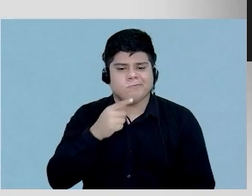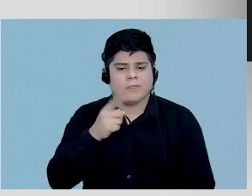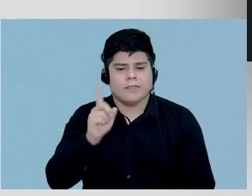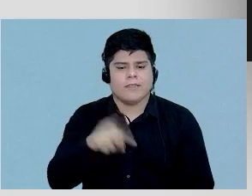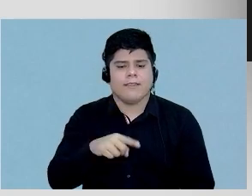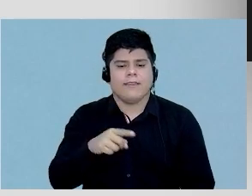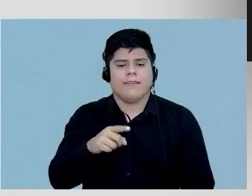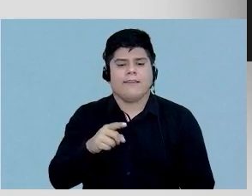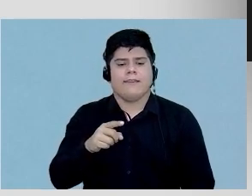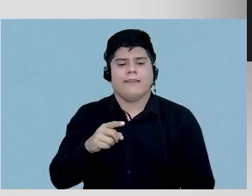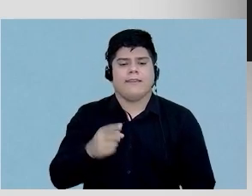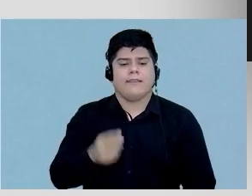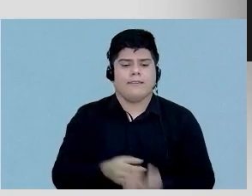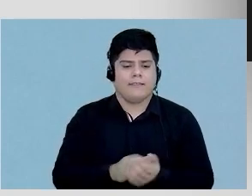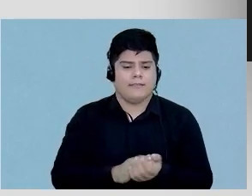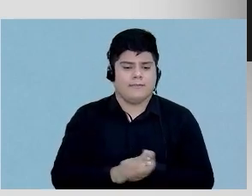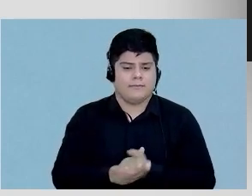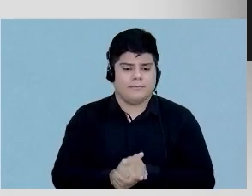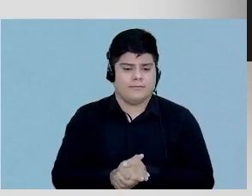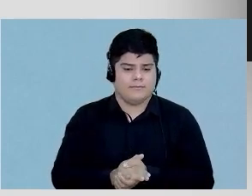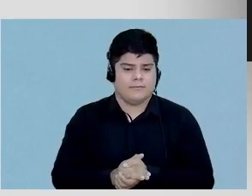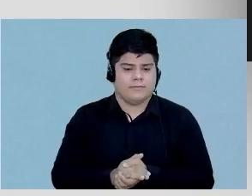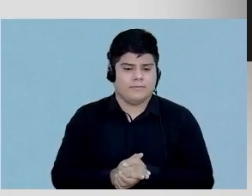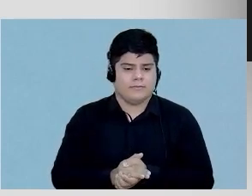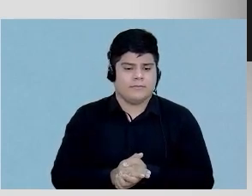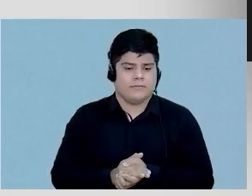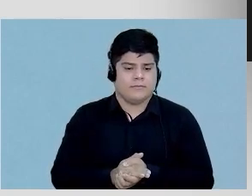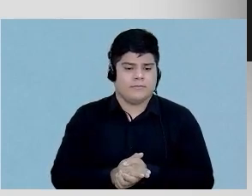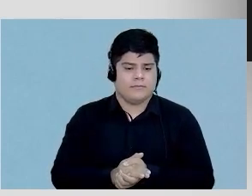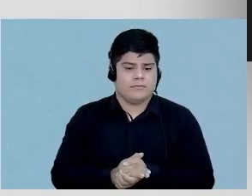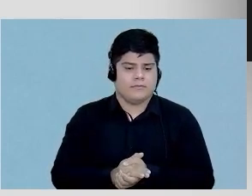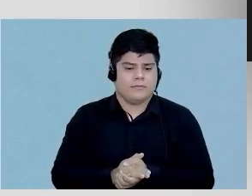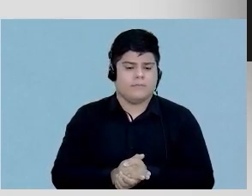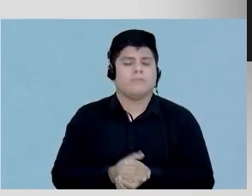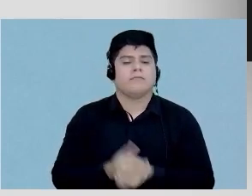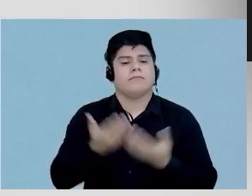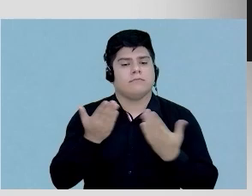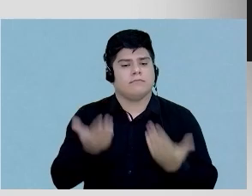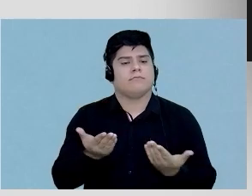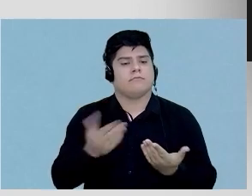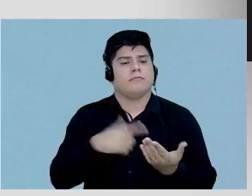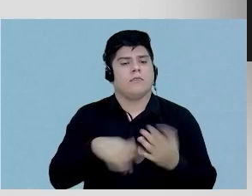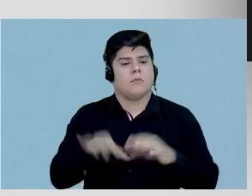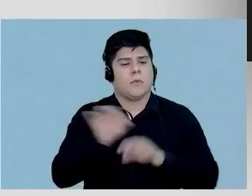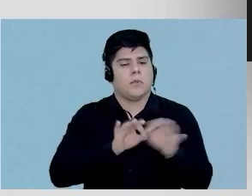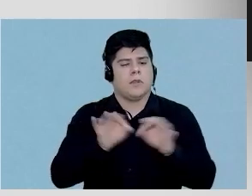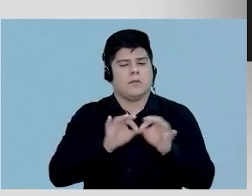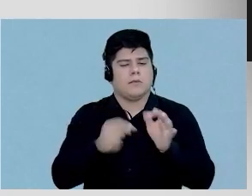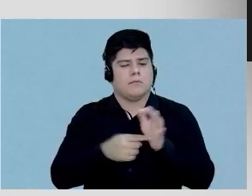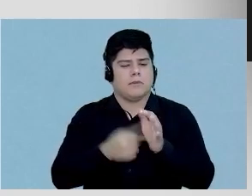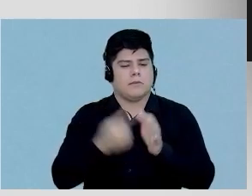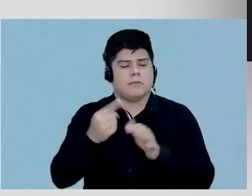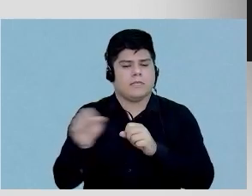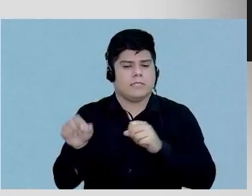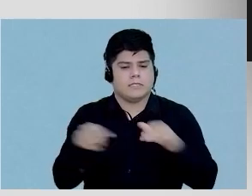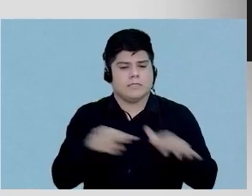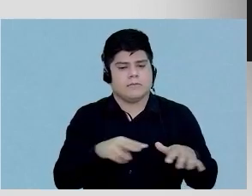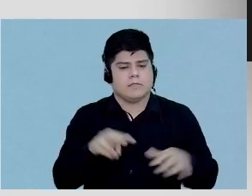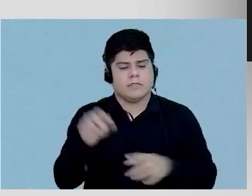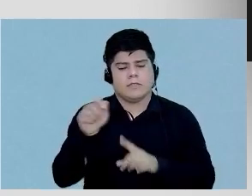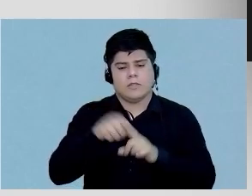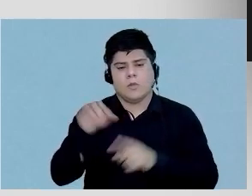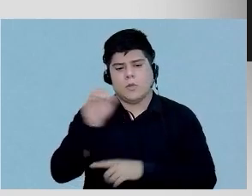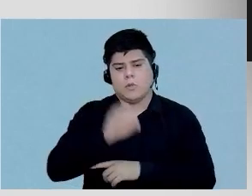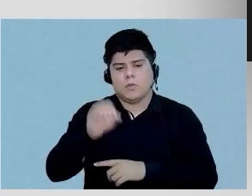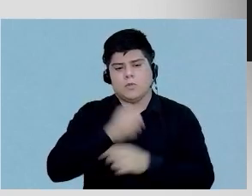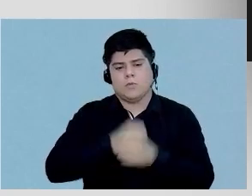capacidade de fazer, né? E esse equipamento foi montado na primeira semana de outubro de